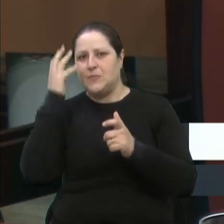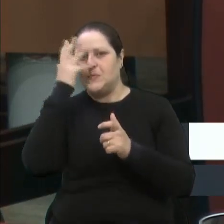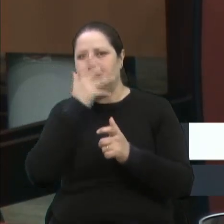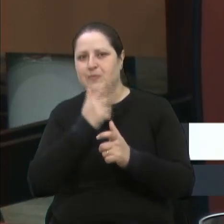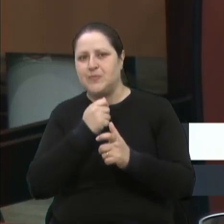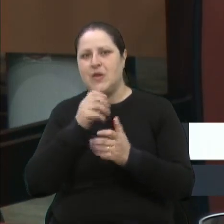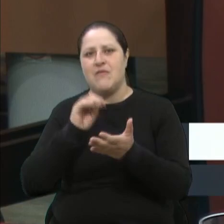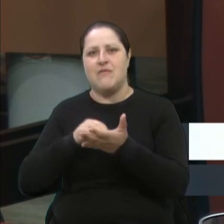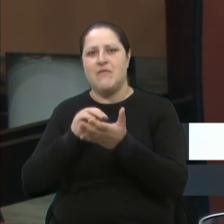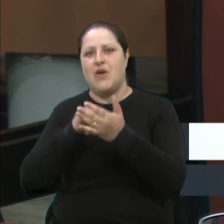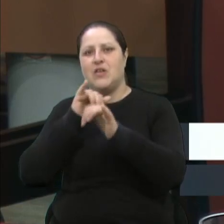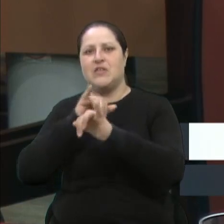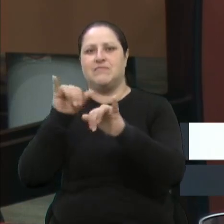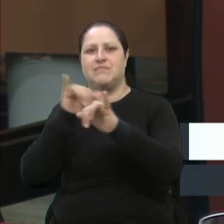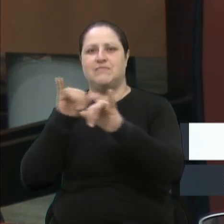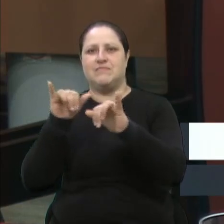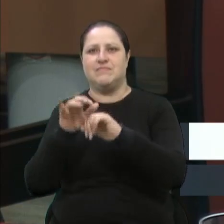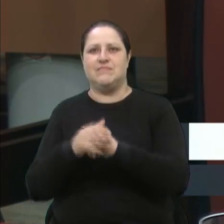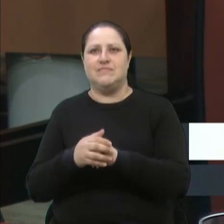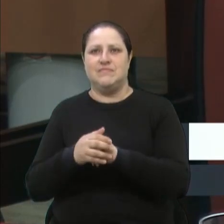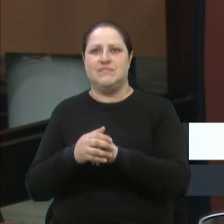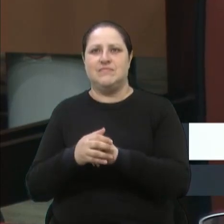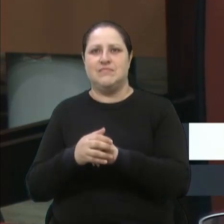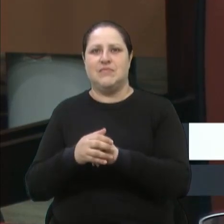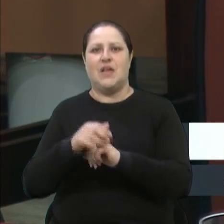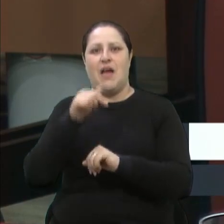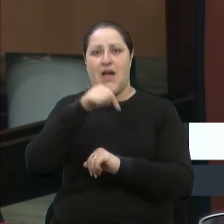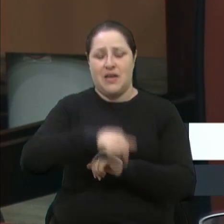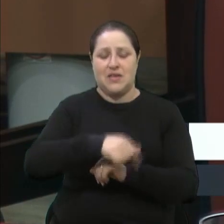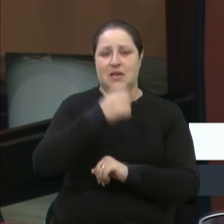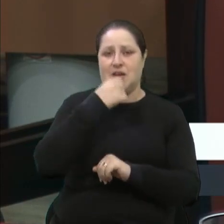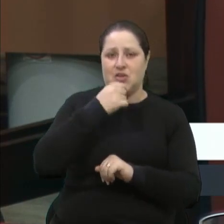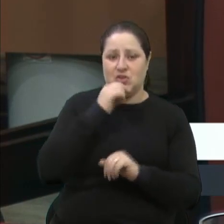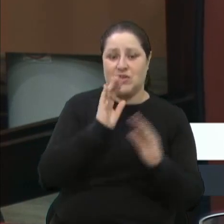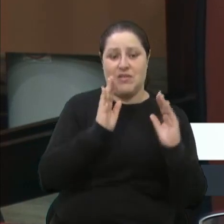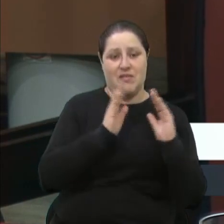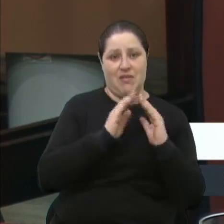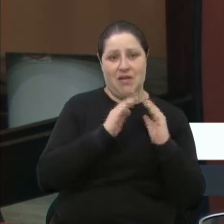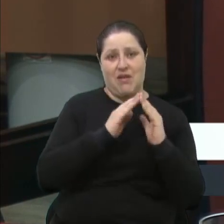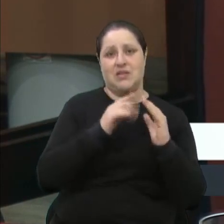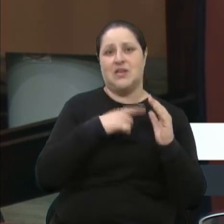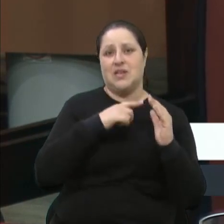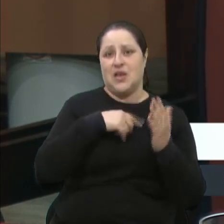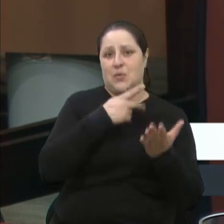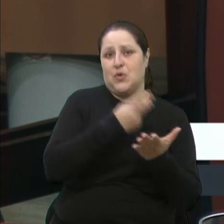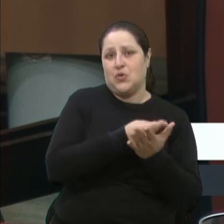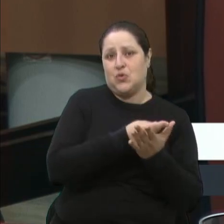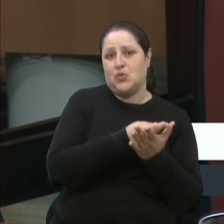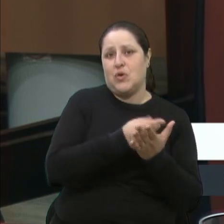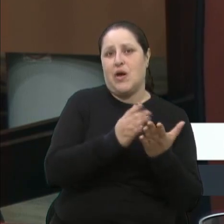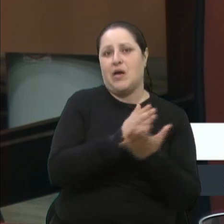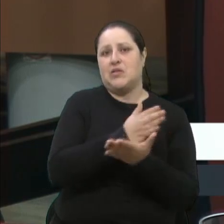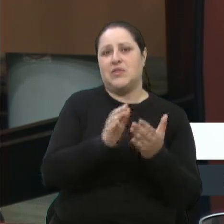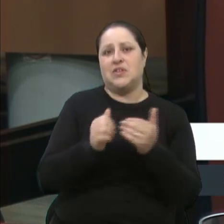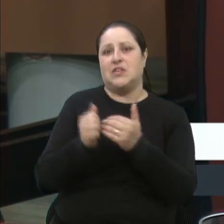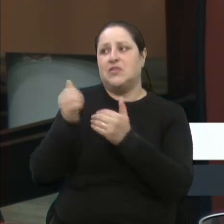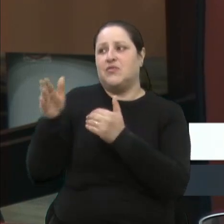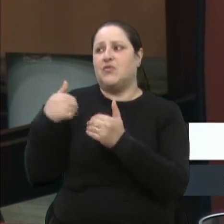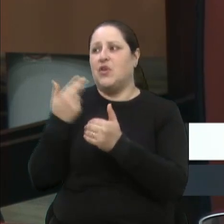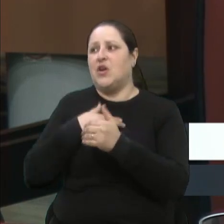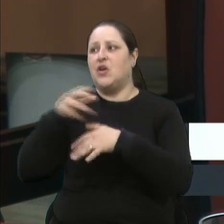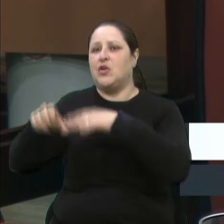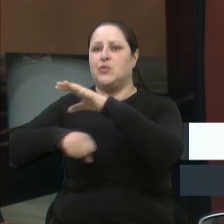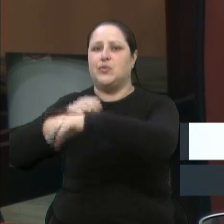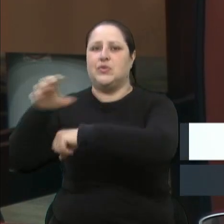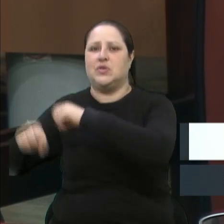muitas vezes, e muitas vezes buscamos fora, tendo o produto em casa, é muito triste, mas assim, vamos lutar,